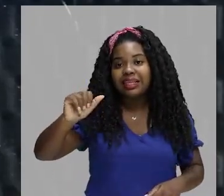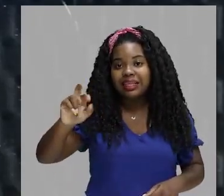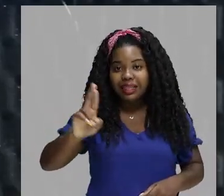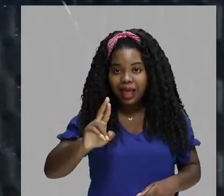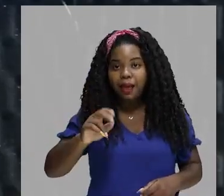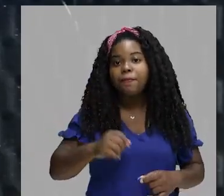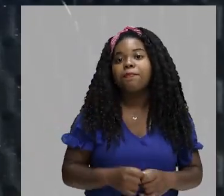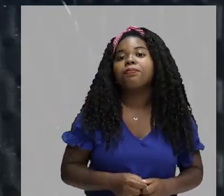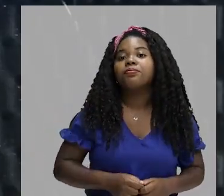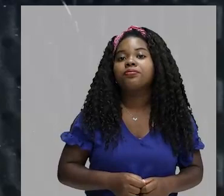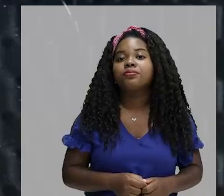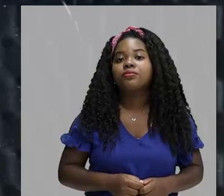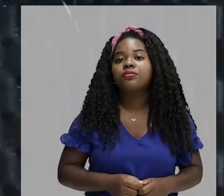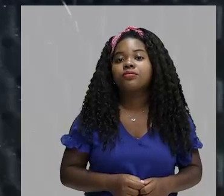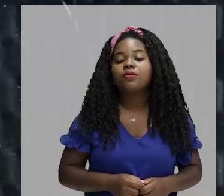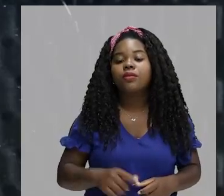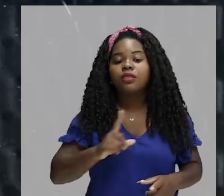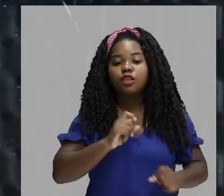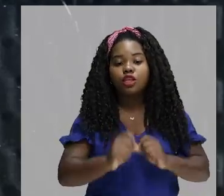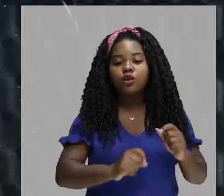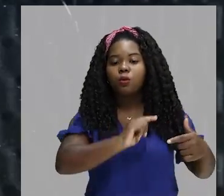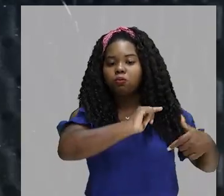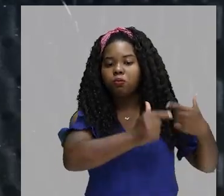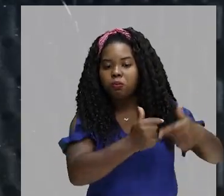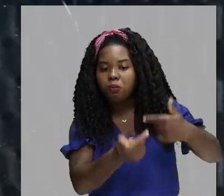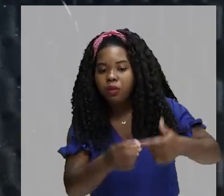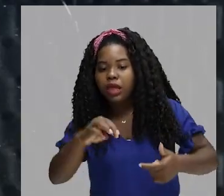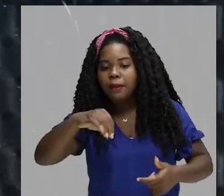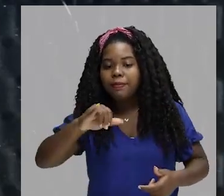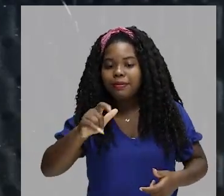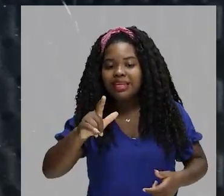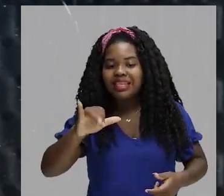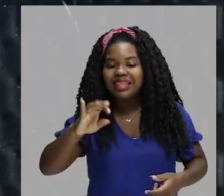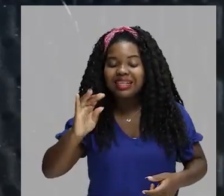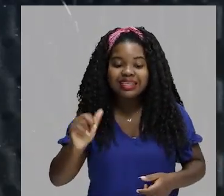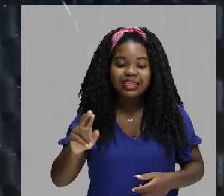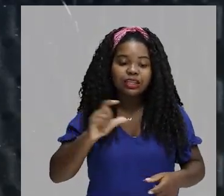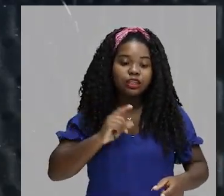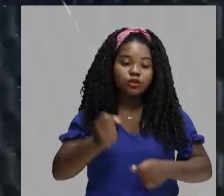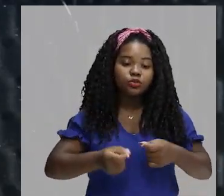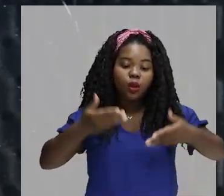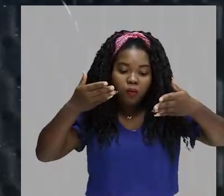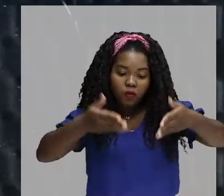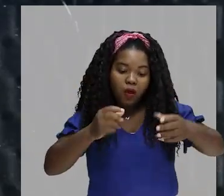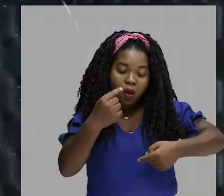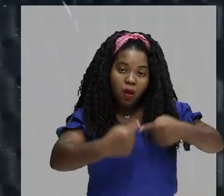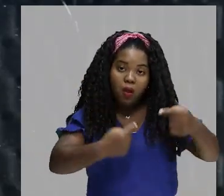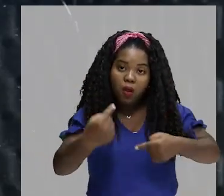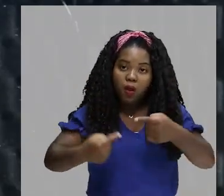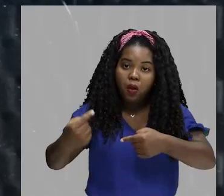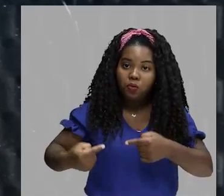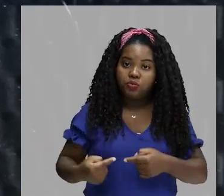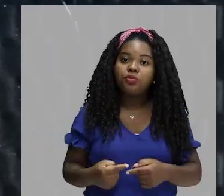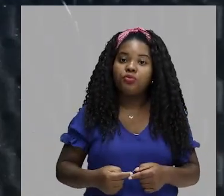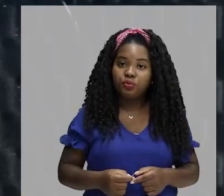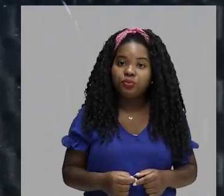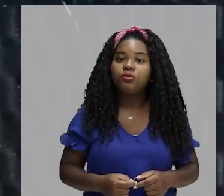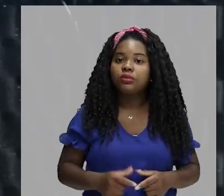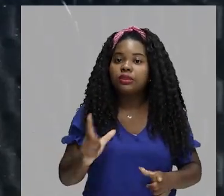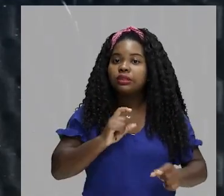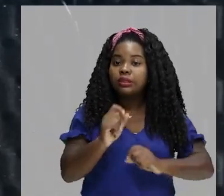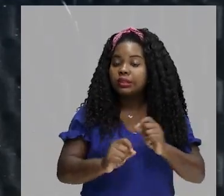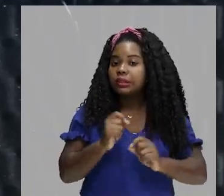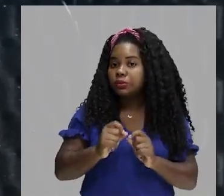Além de uma tradição militar, um Estado onde nós teremos um centralismo político. Ou seja, nós